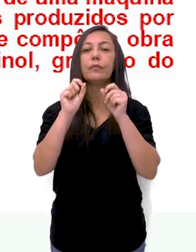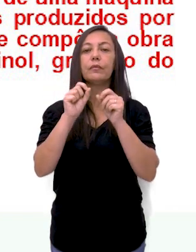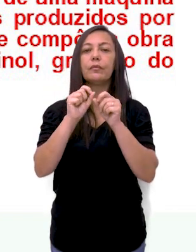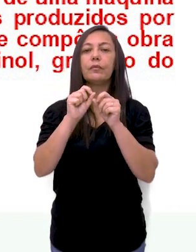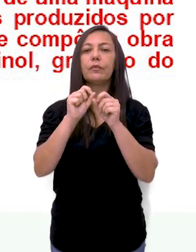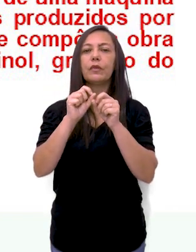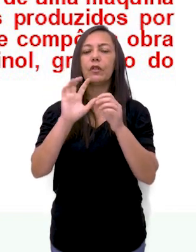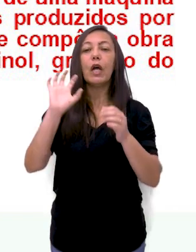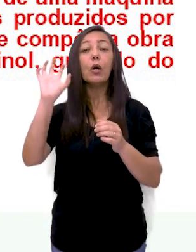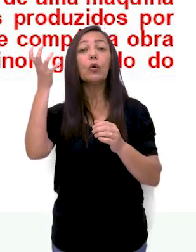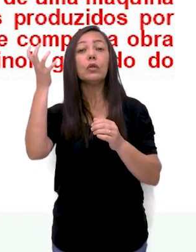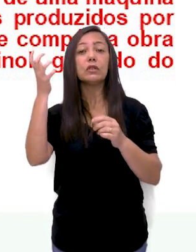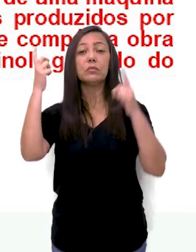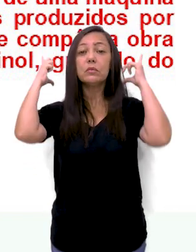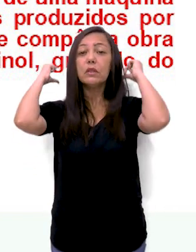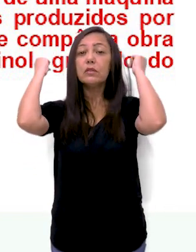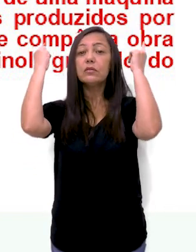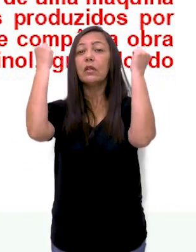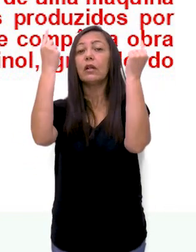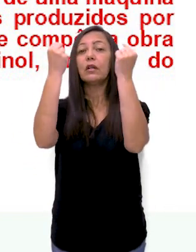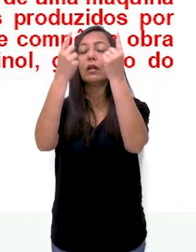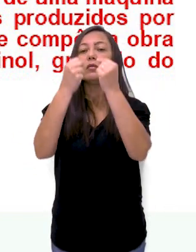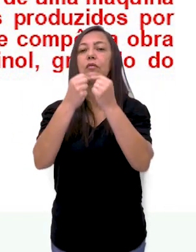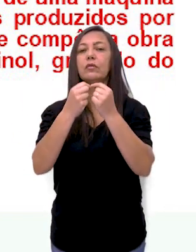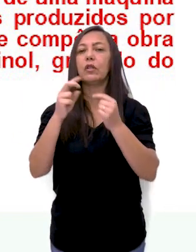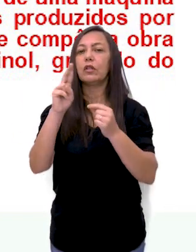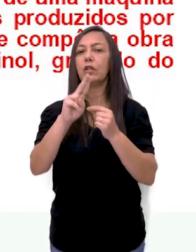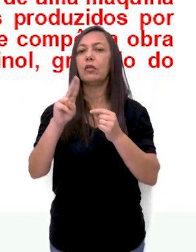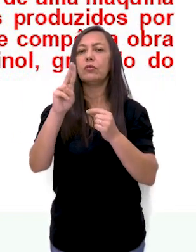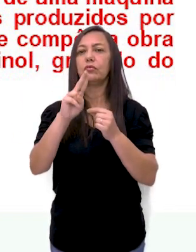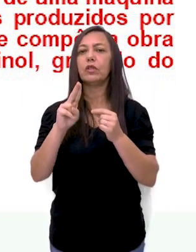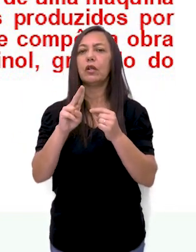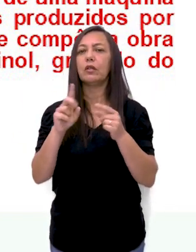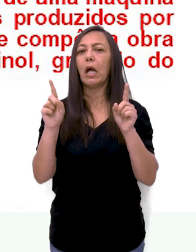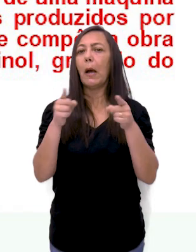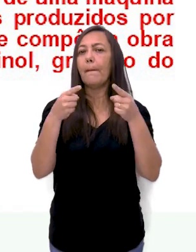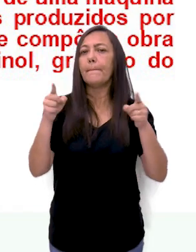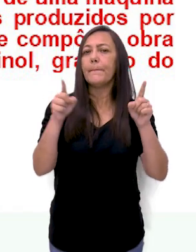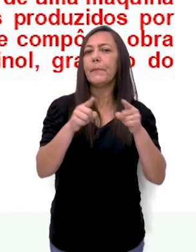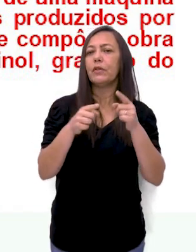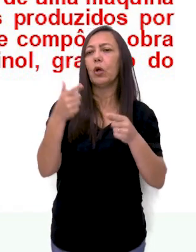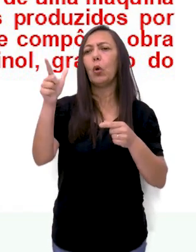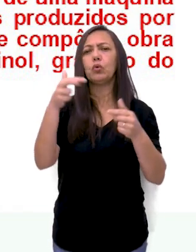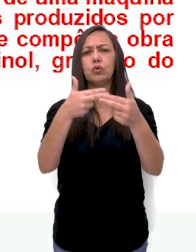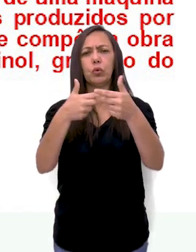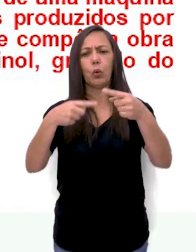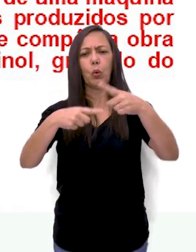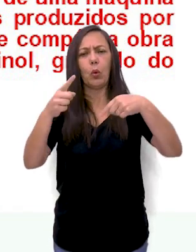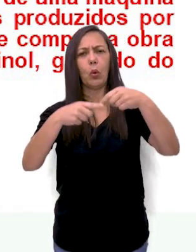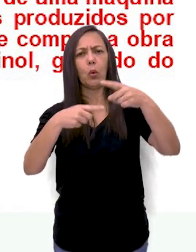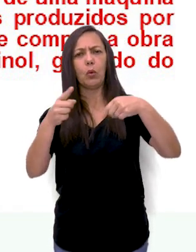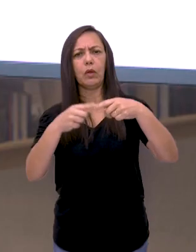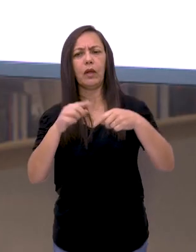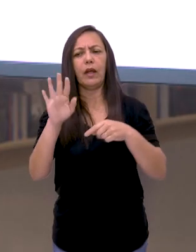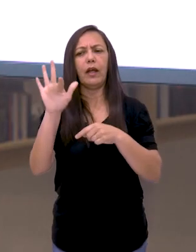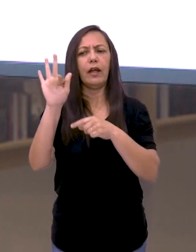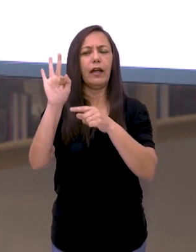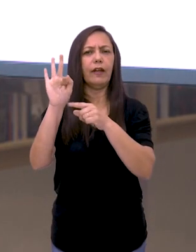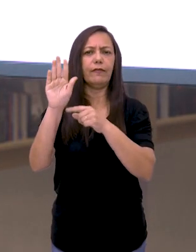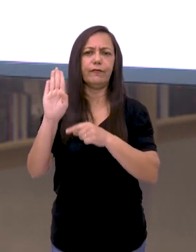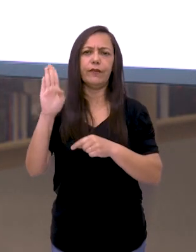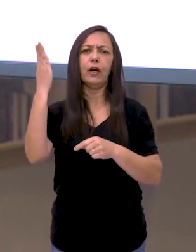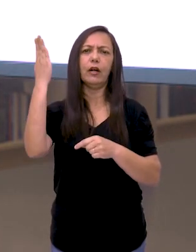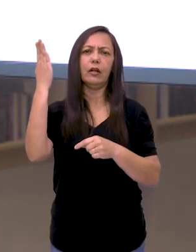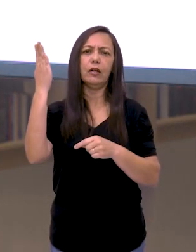tragédias gregas encenadas não se utilizavam da lira ou de qualquer outro instrumento musical. Falso, porque